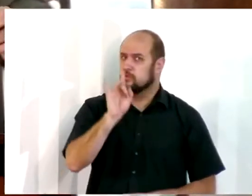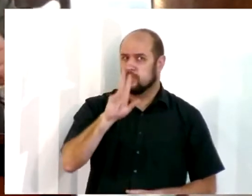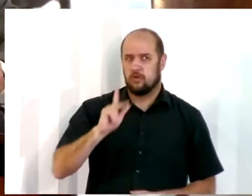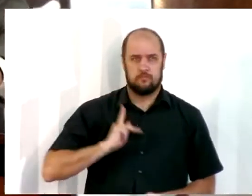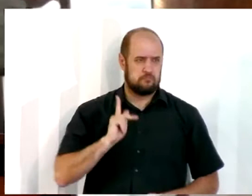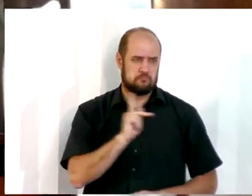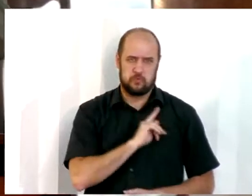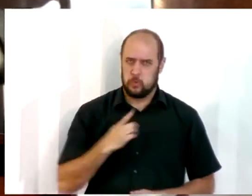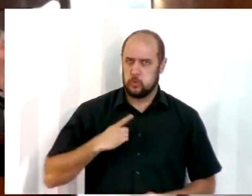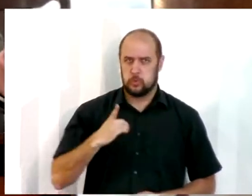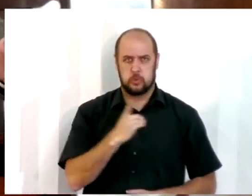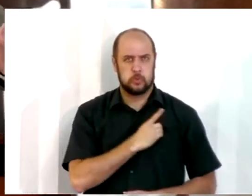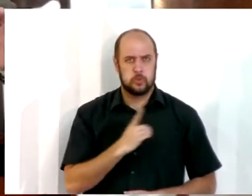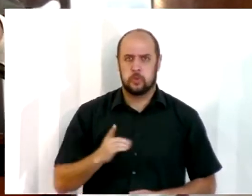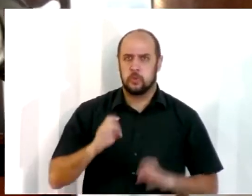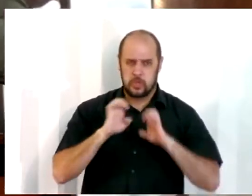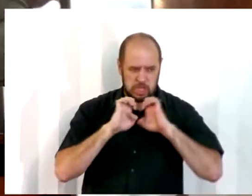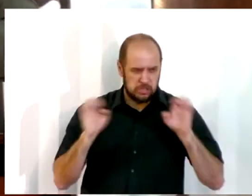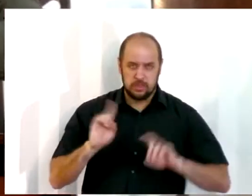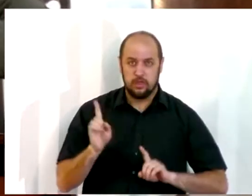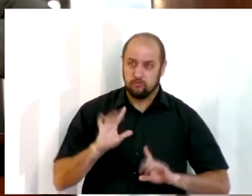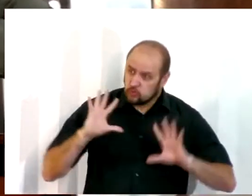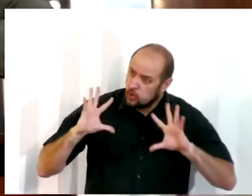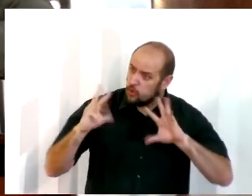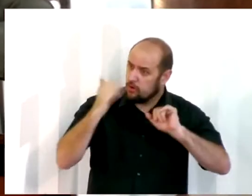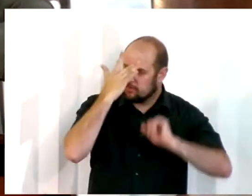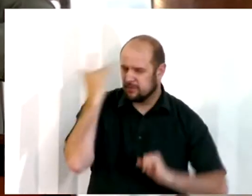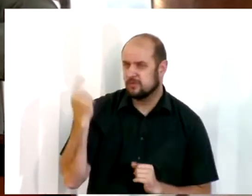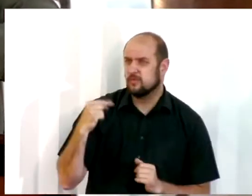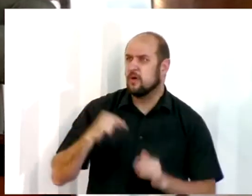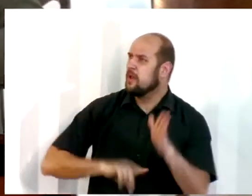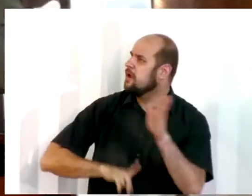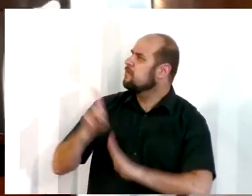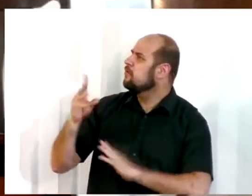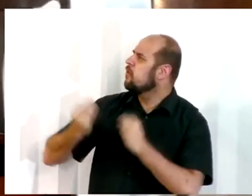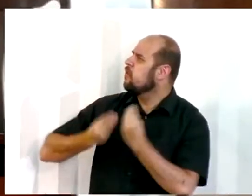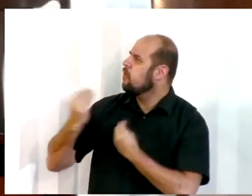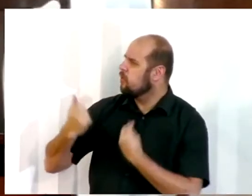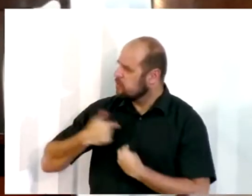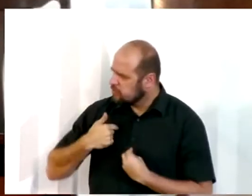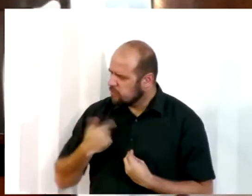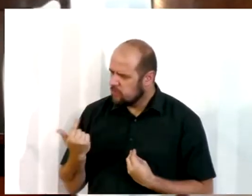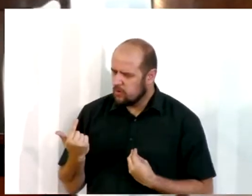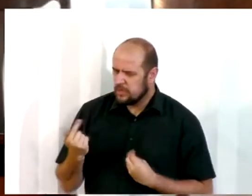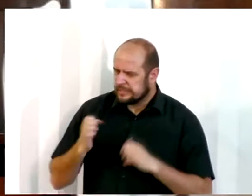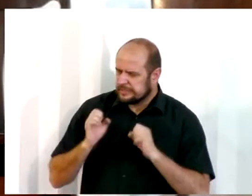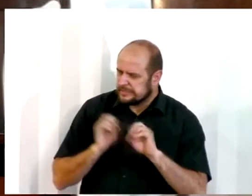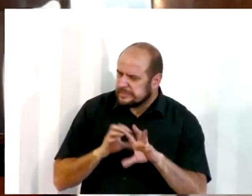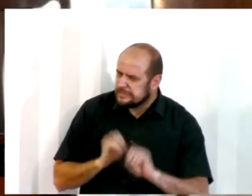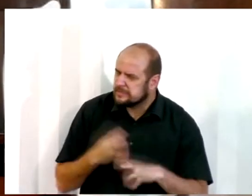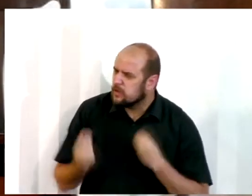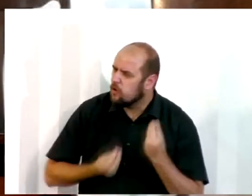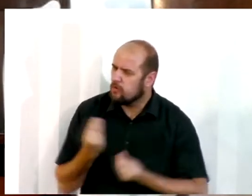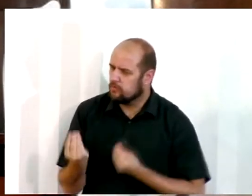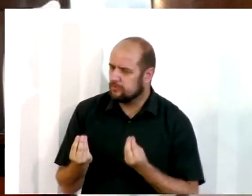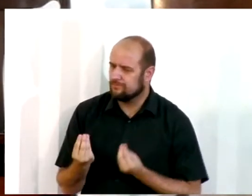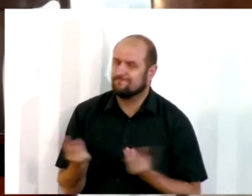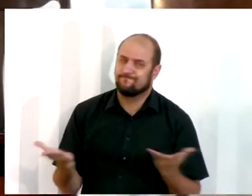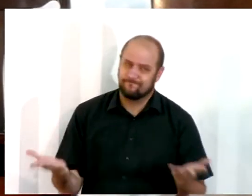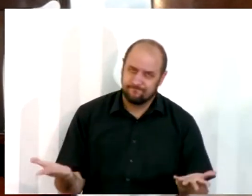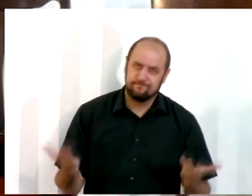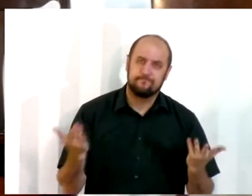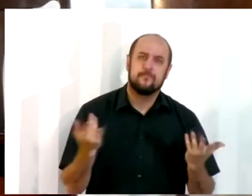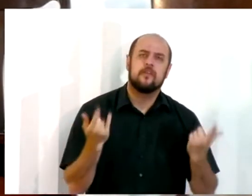diáconos, evangelistas. Todos nós. Mas como que eu vou discipular alguém se eu não busco a palavra, se eu não obedeço a